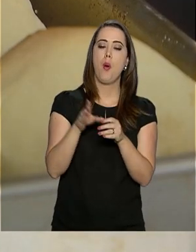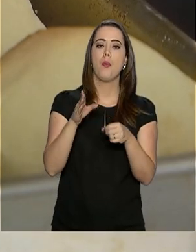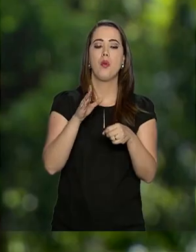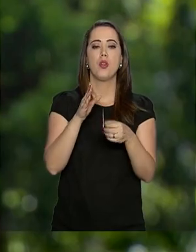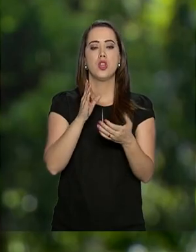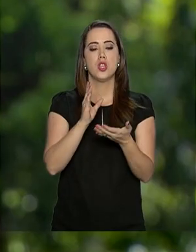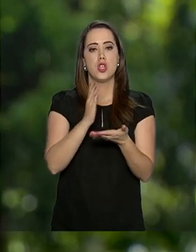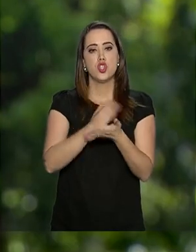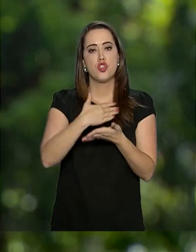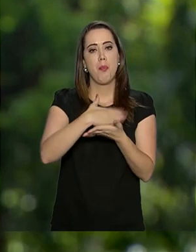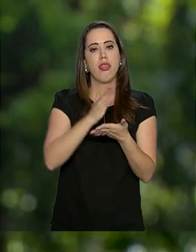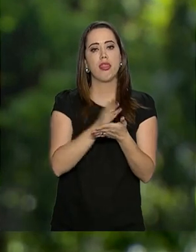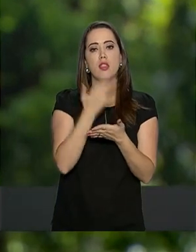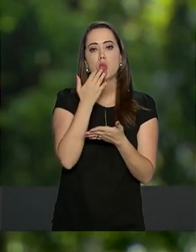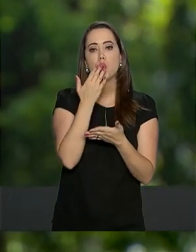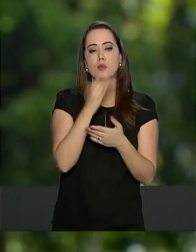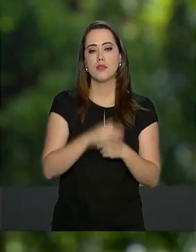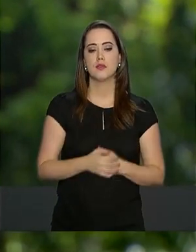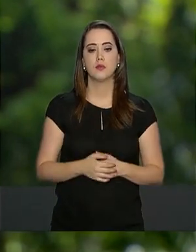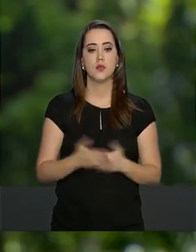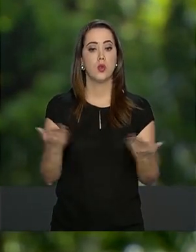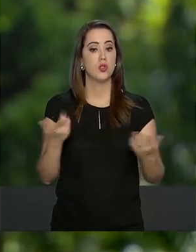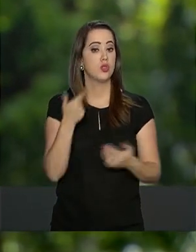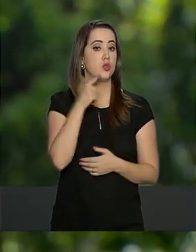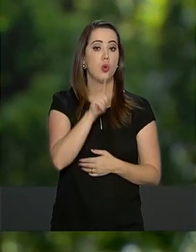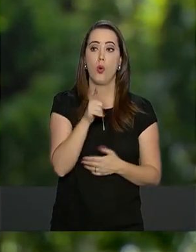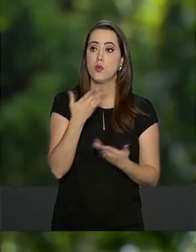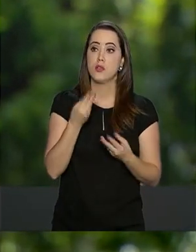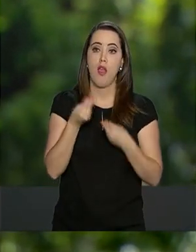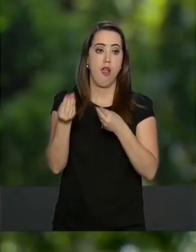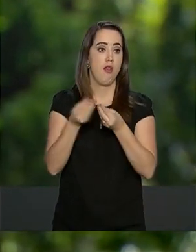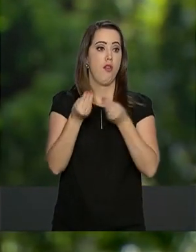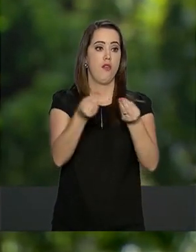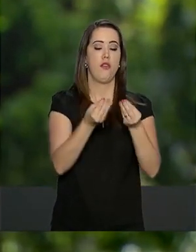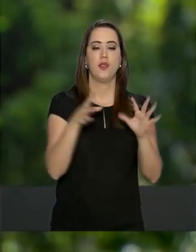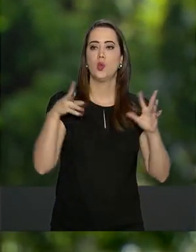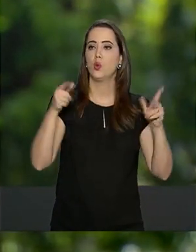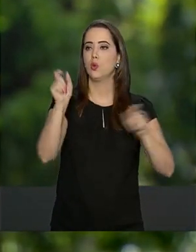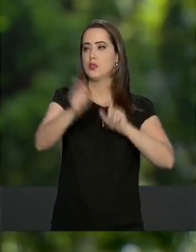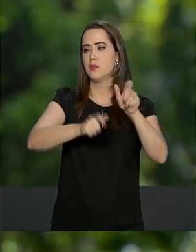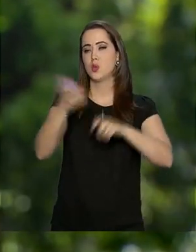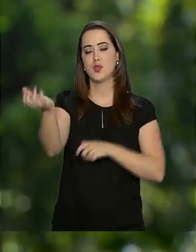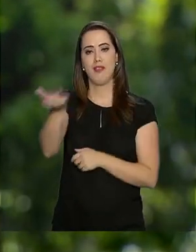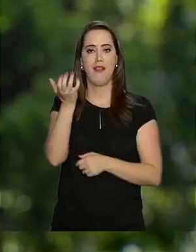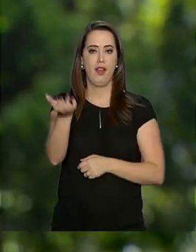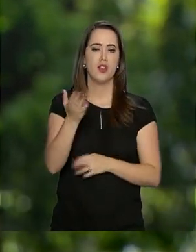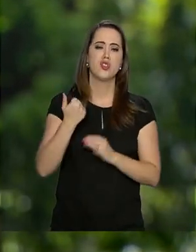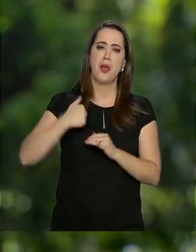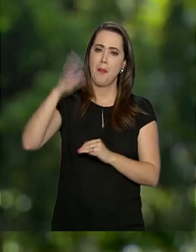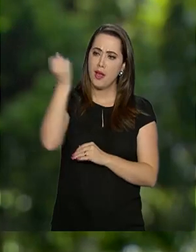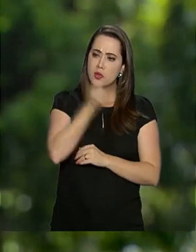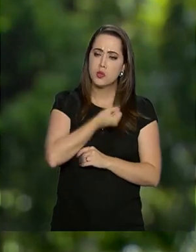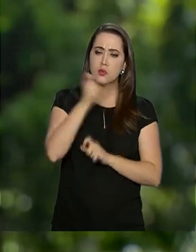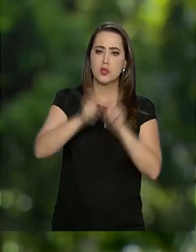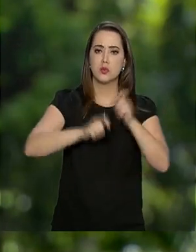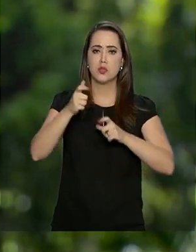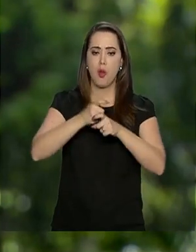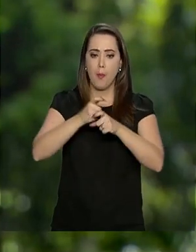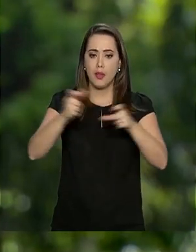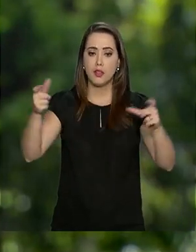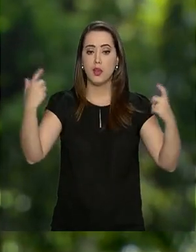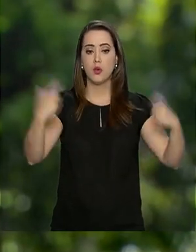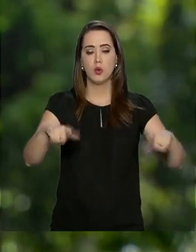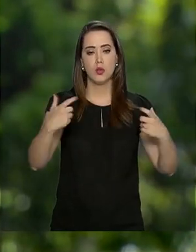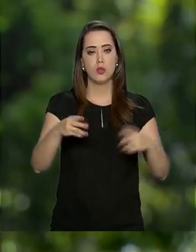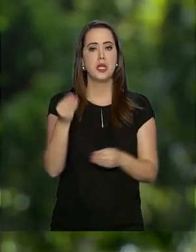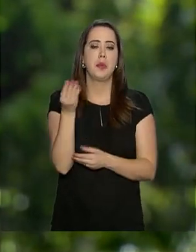doce. A gente hoje não atende, não consegue atender a nossa demanda. A gente já aumentou o número de funcionários. Vamos aumentar o nosso espaço de produção